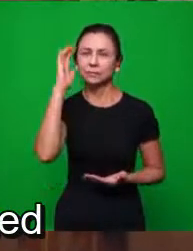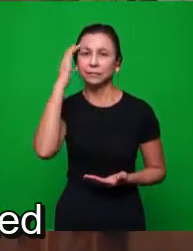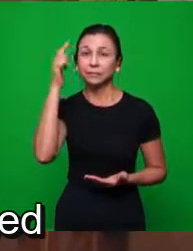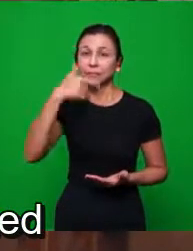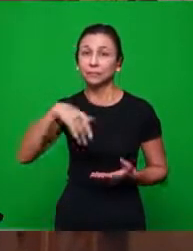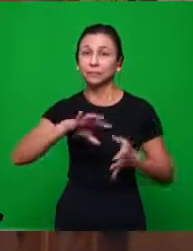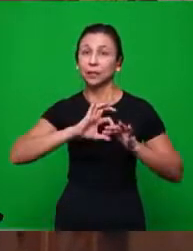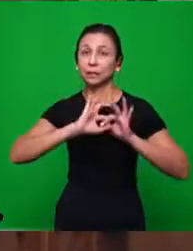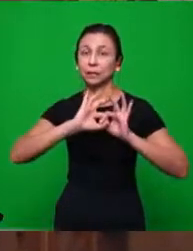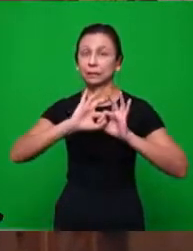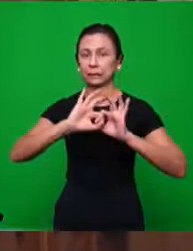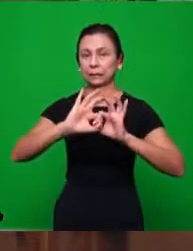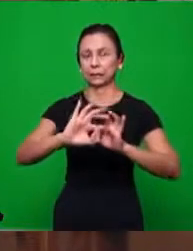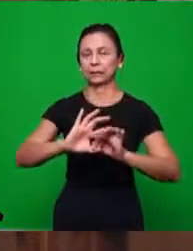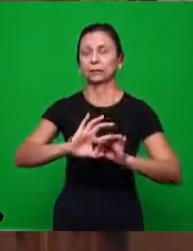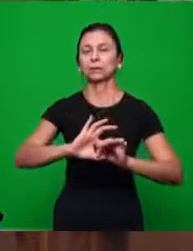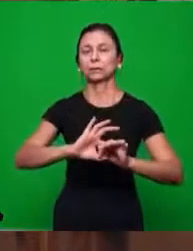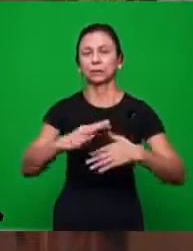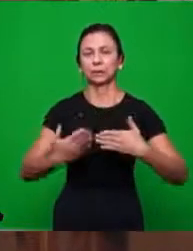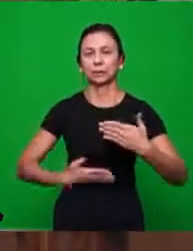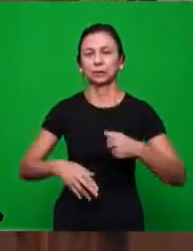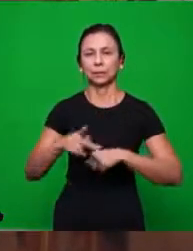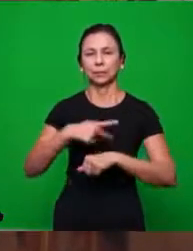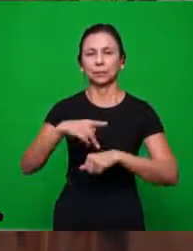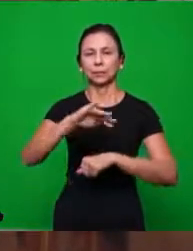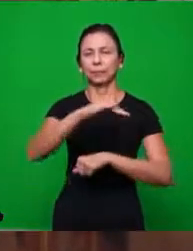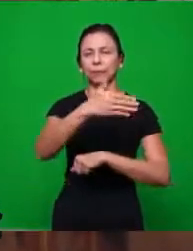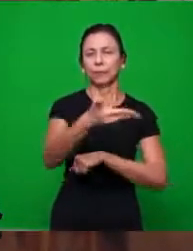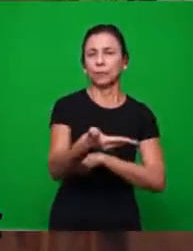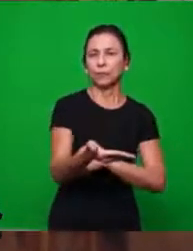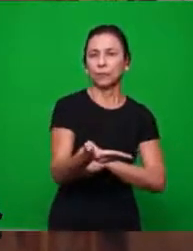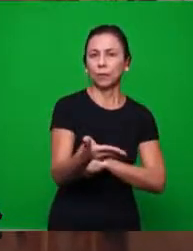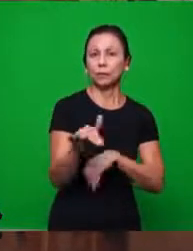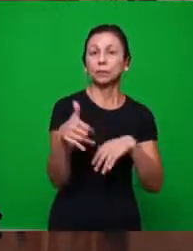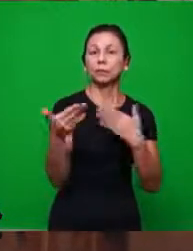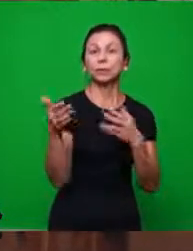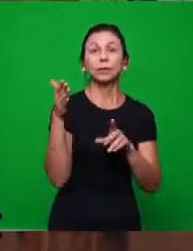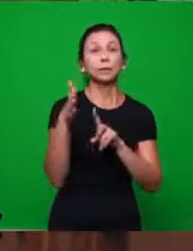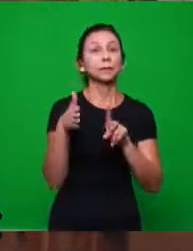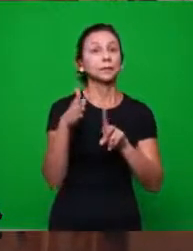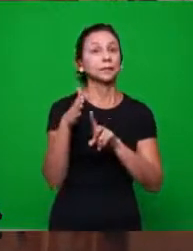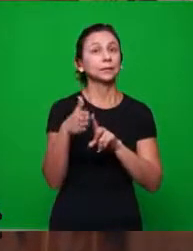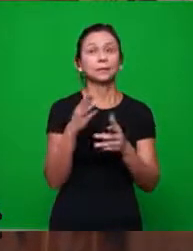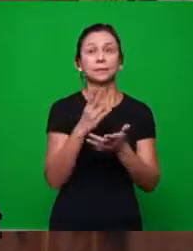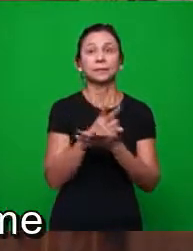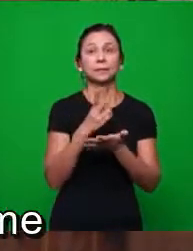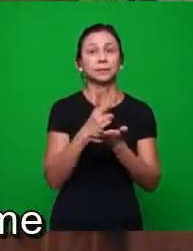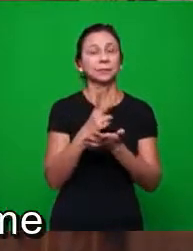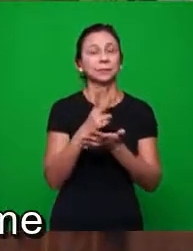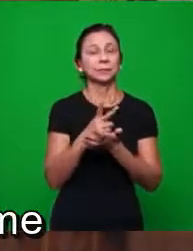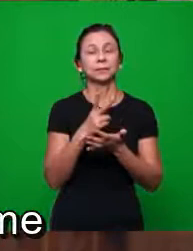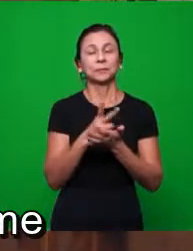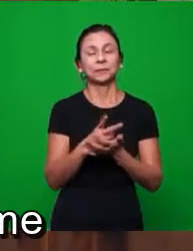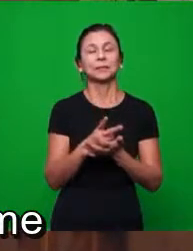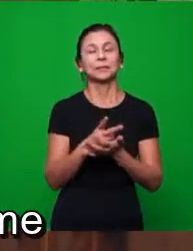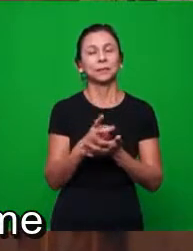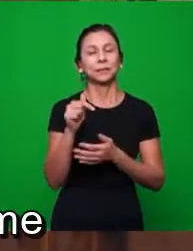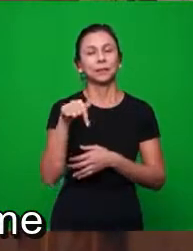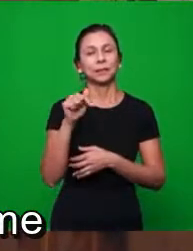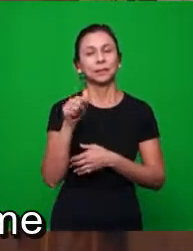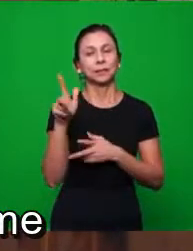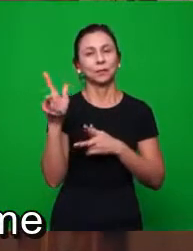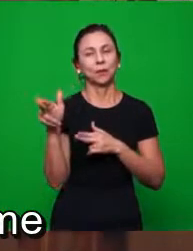ligados a esses irmãos no exterior e qual é a nossa mensagem que é a mesma mensagem que sendo pregada aqui.